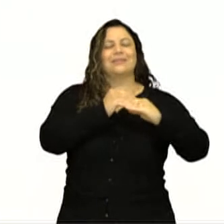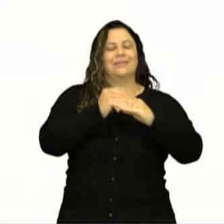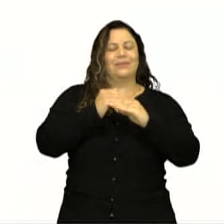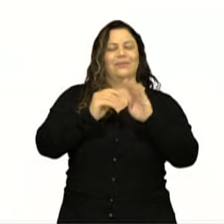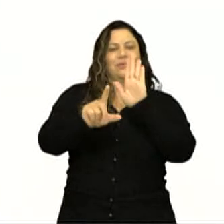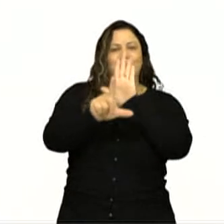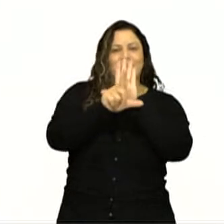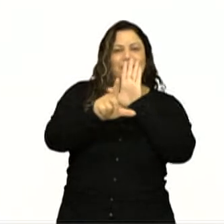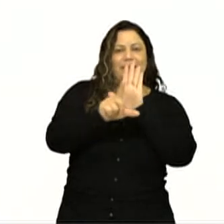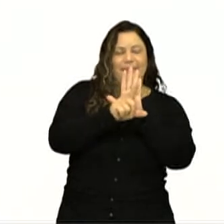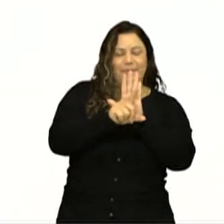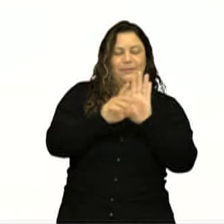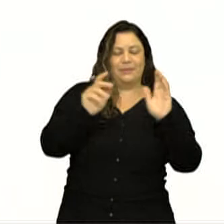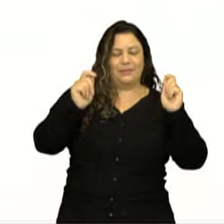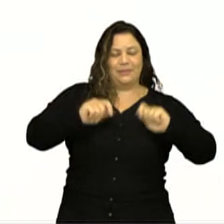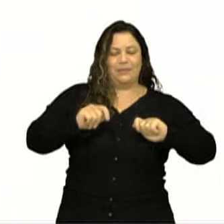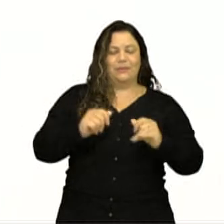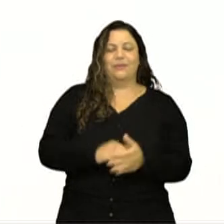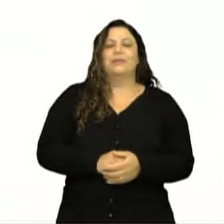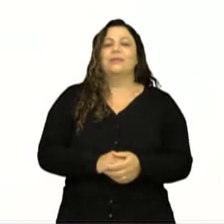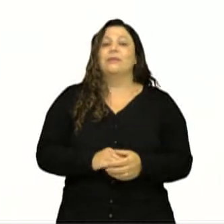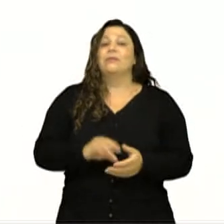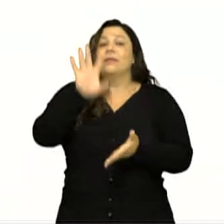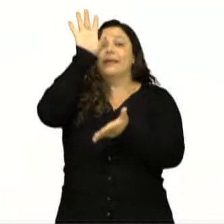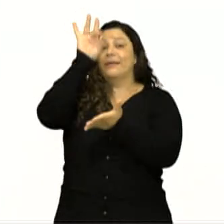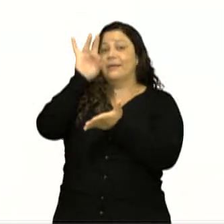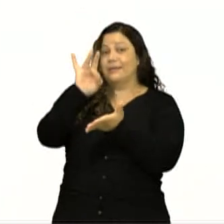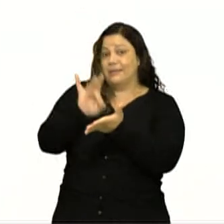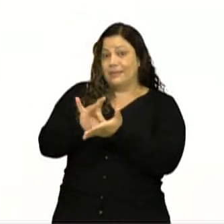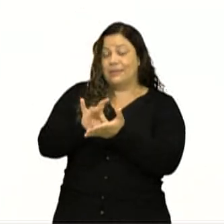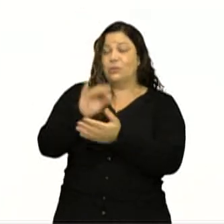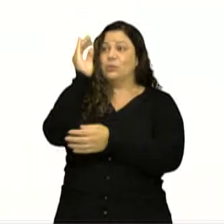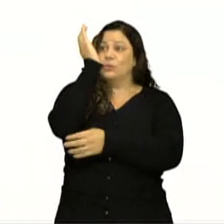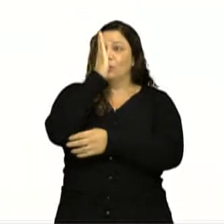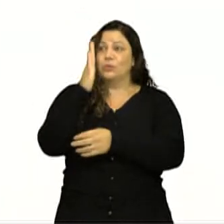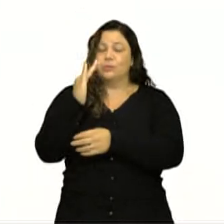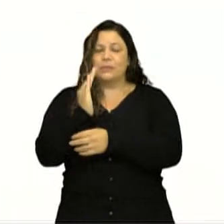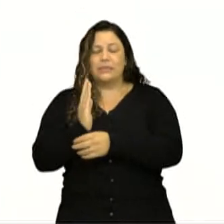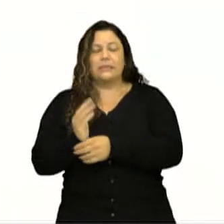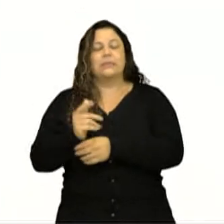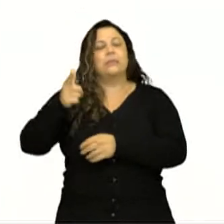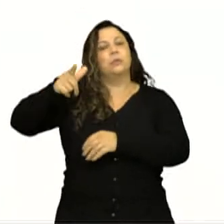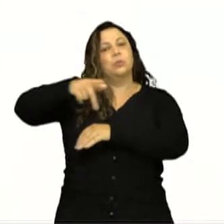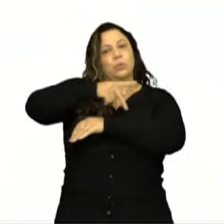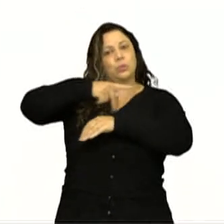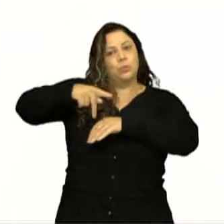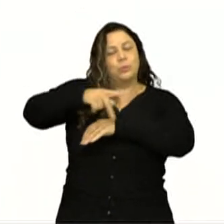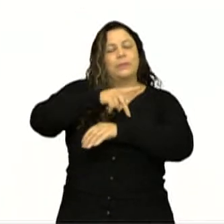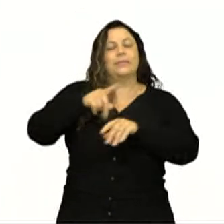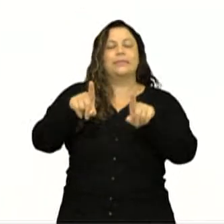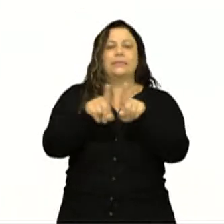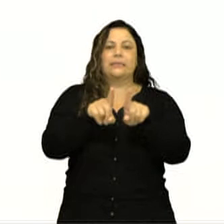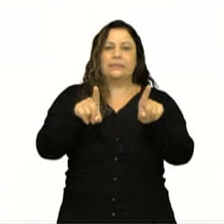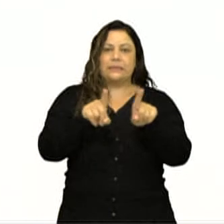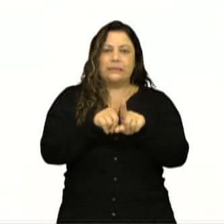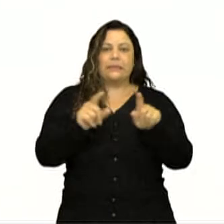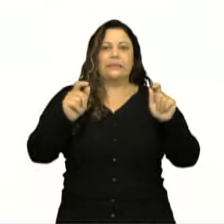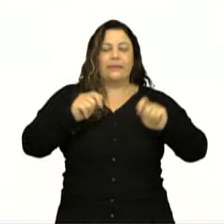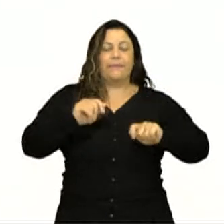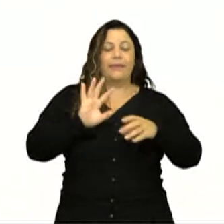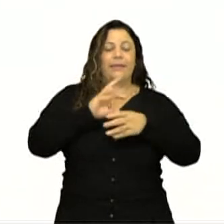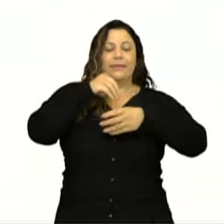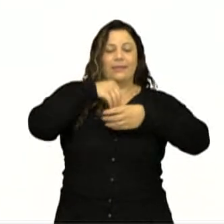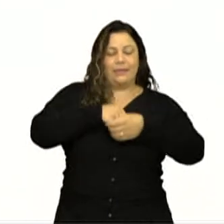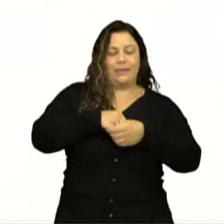sem distinção de qualquer natureza, garantindo-se aos brasileiros e aos estrangeiros residentes no país a